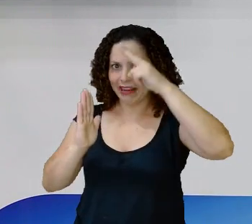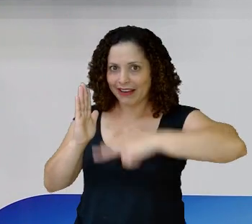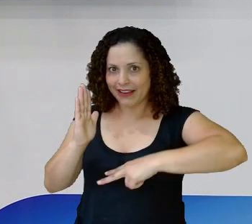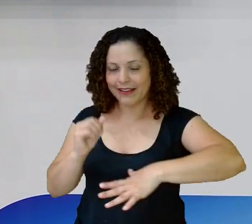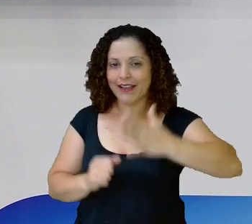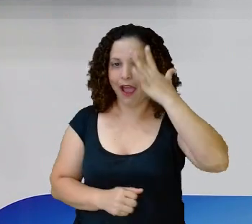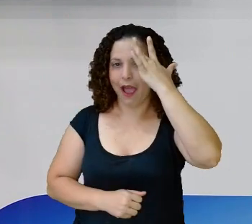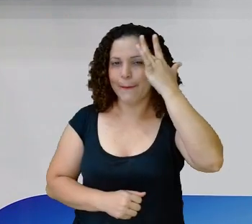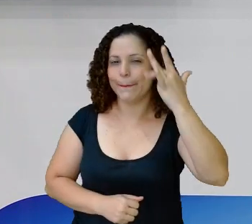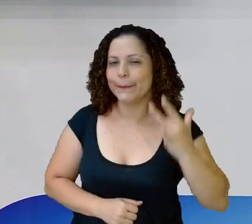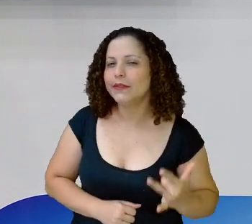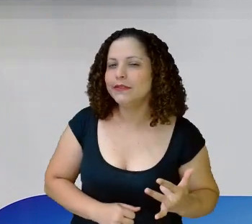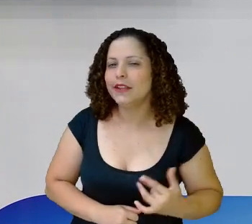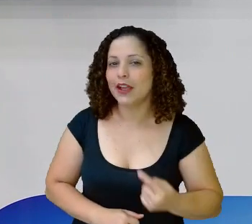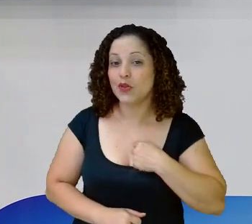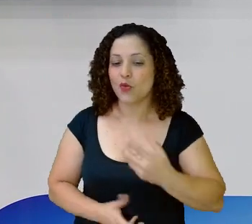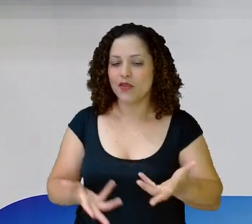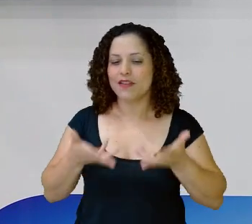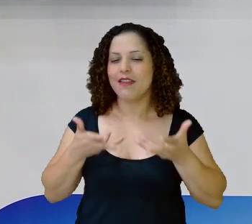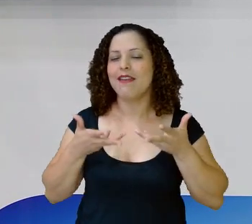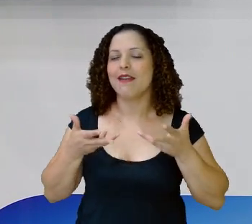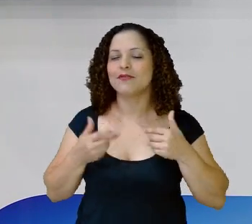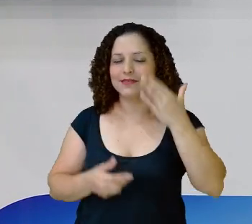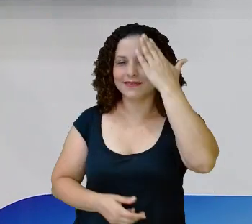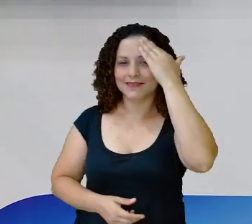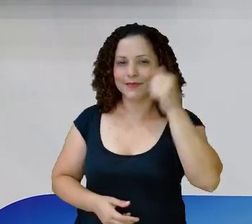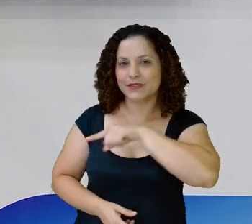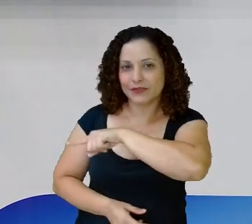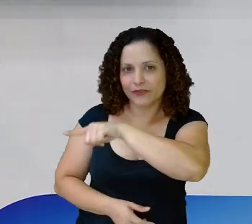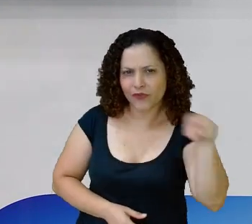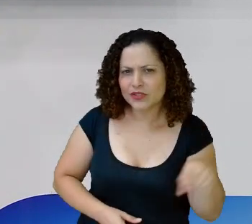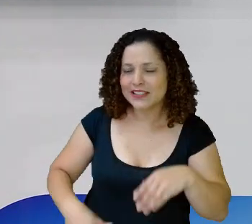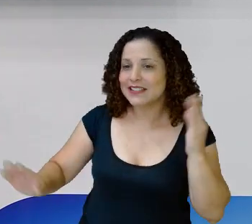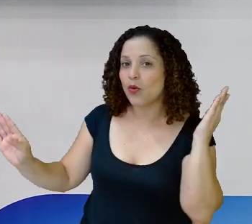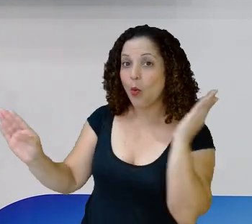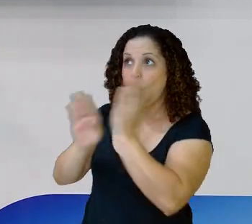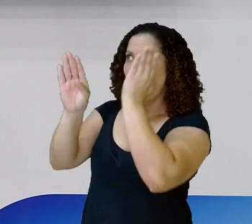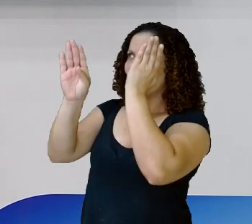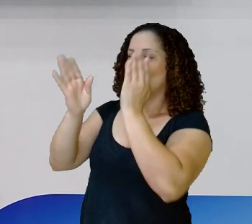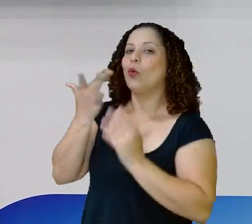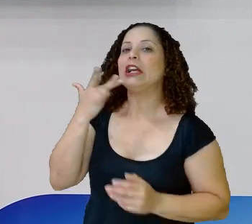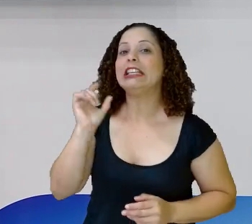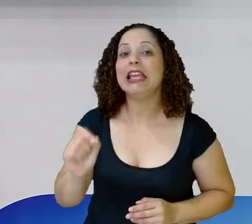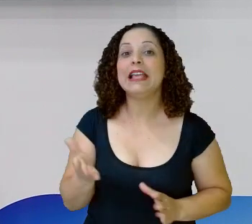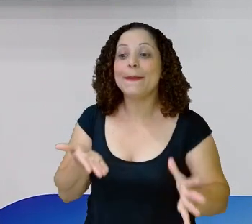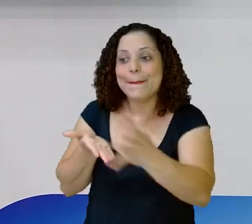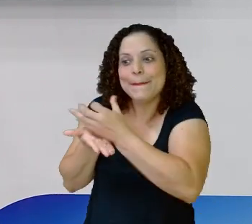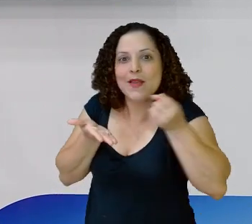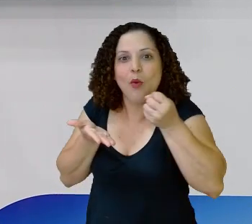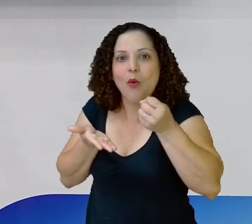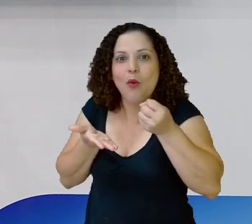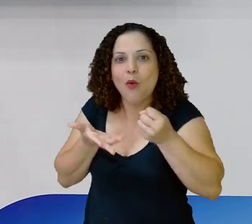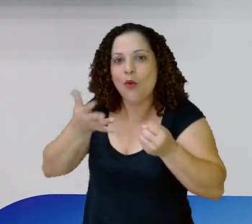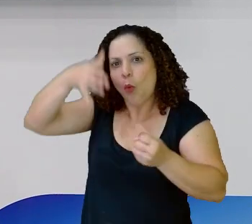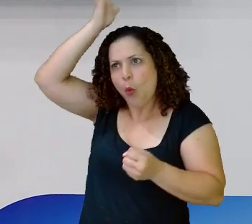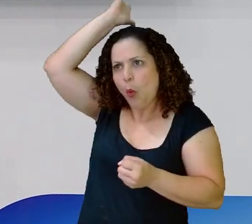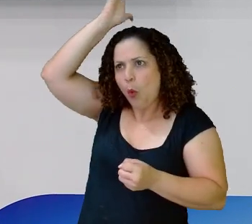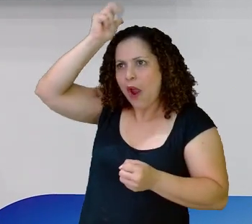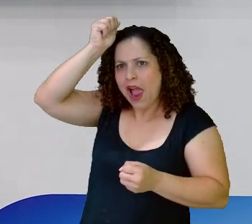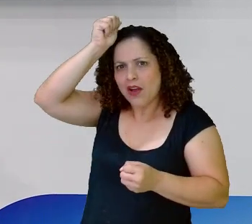amanhã eu vou querer saber Se você descobriu quem foi que raptou o galo Minha gente